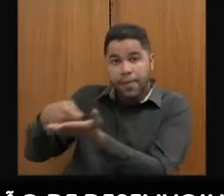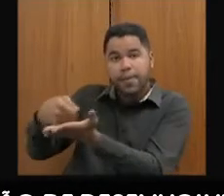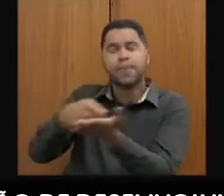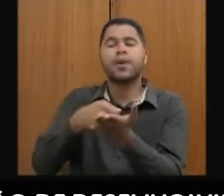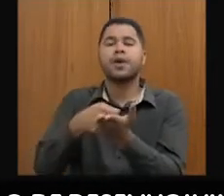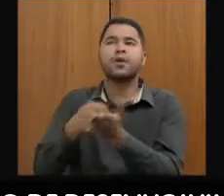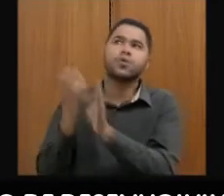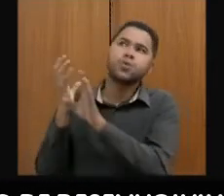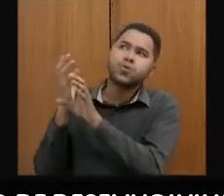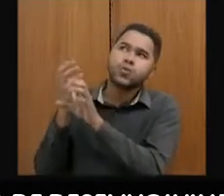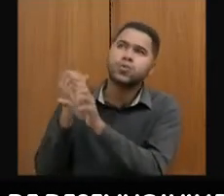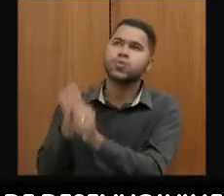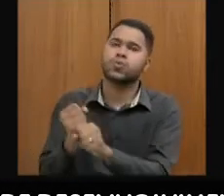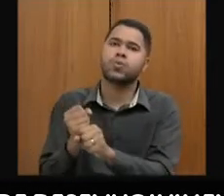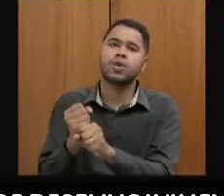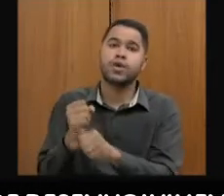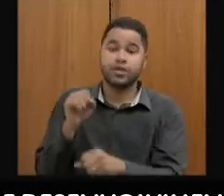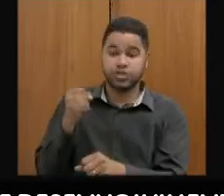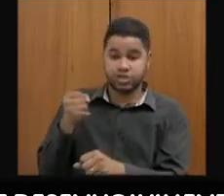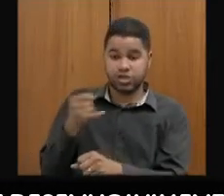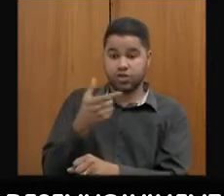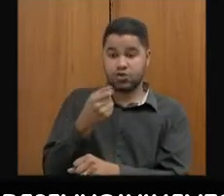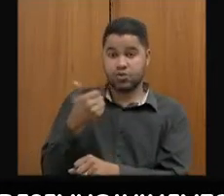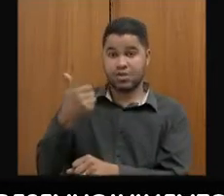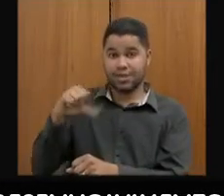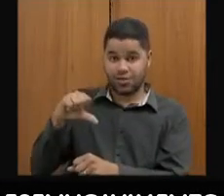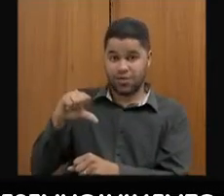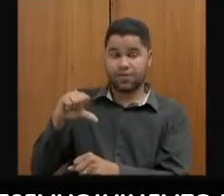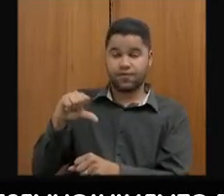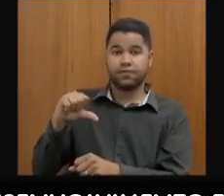somando desde janeiro de 2019,